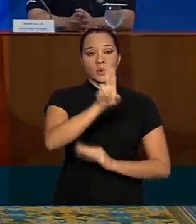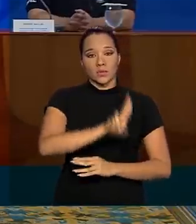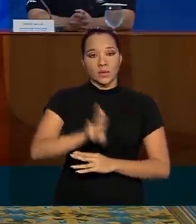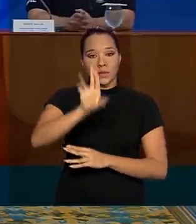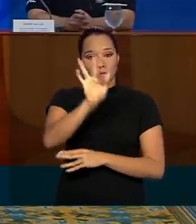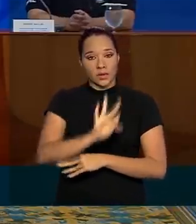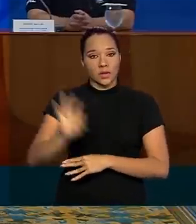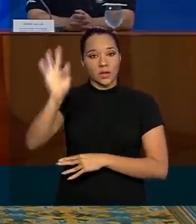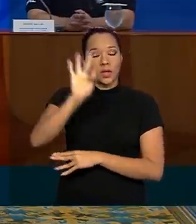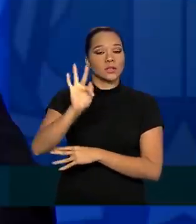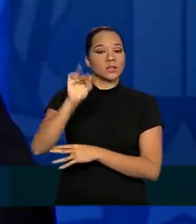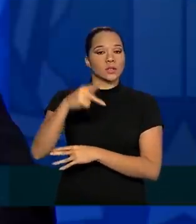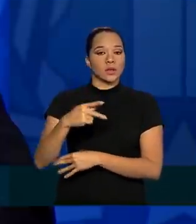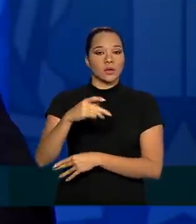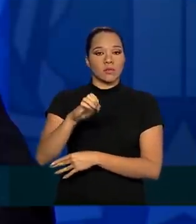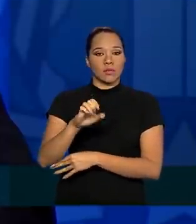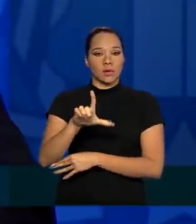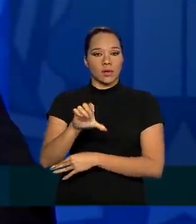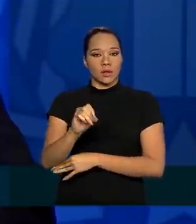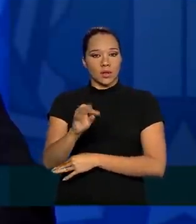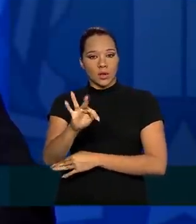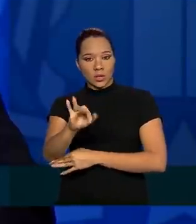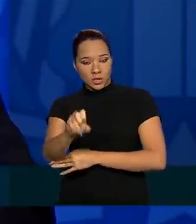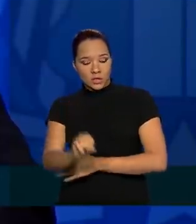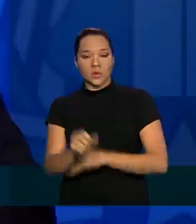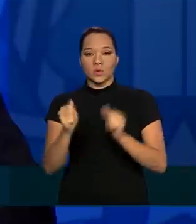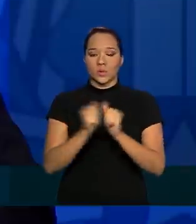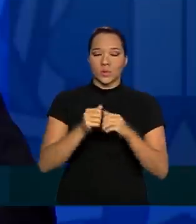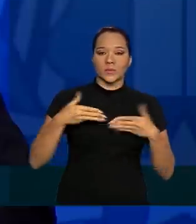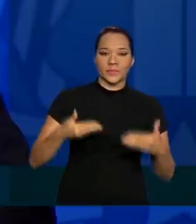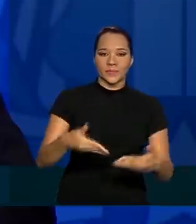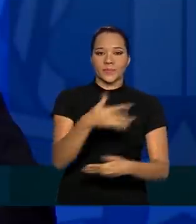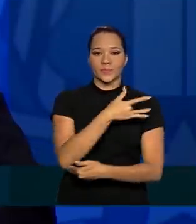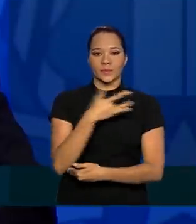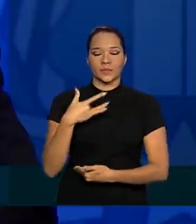Federal de Pelotas em parceria com Ministério da Saúde.